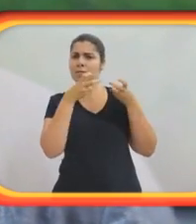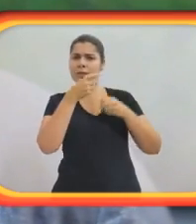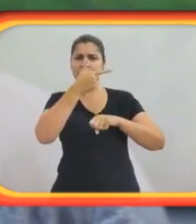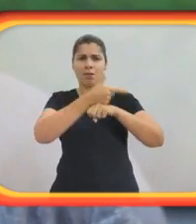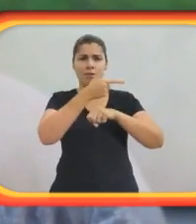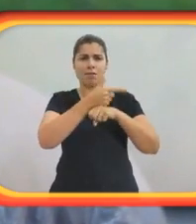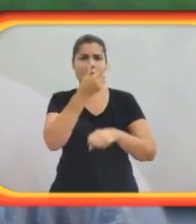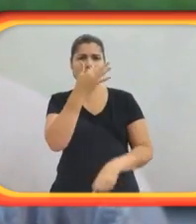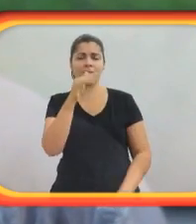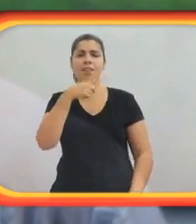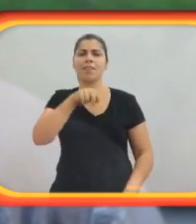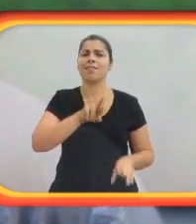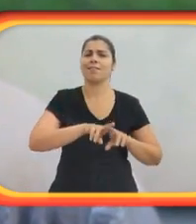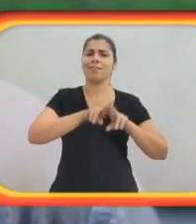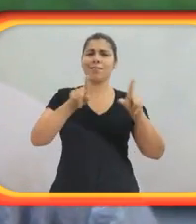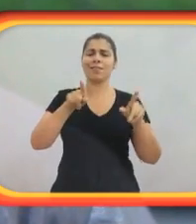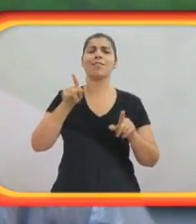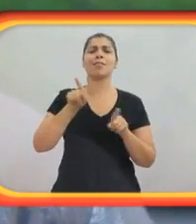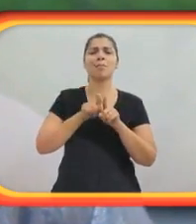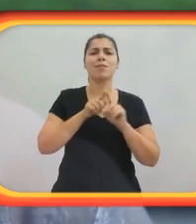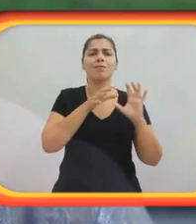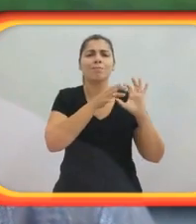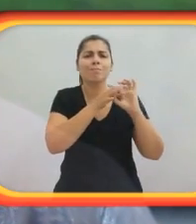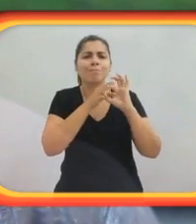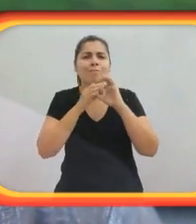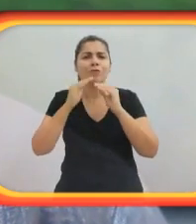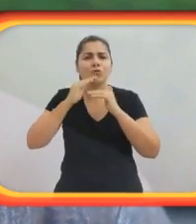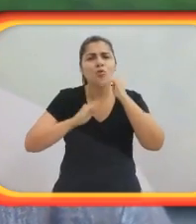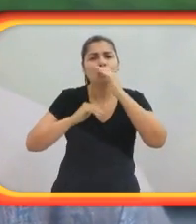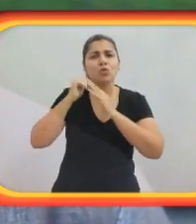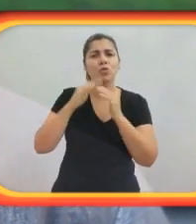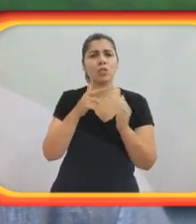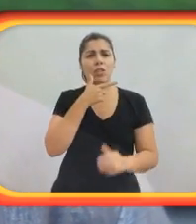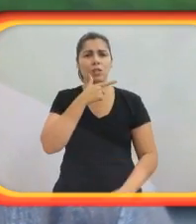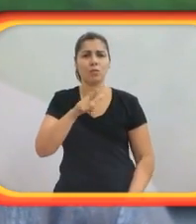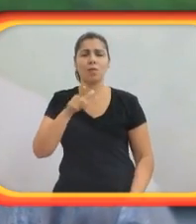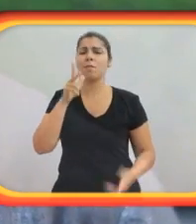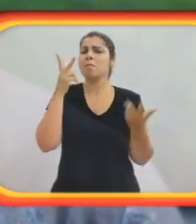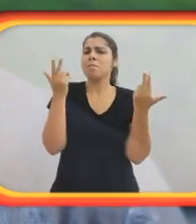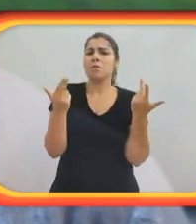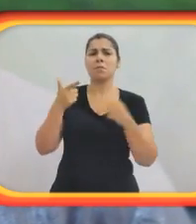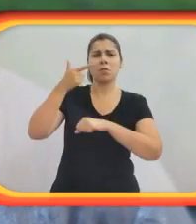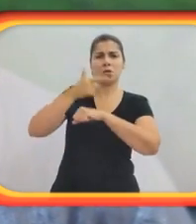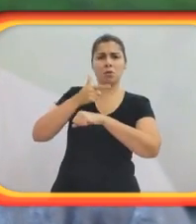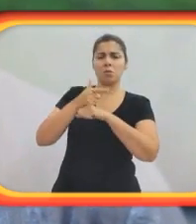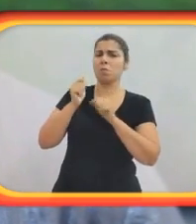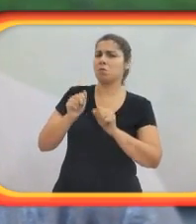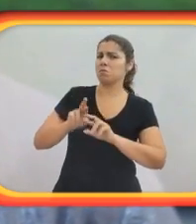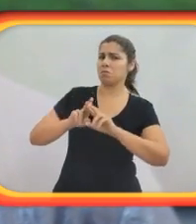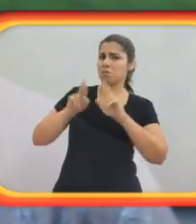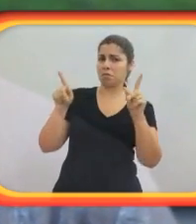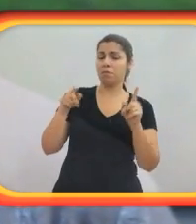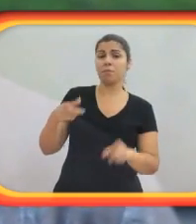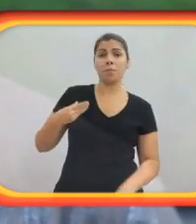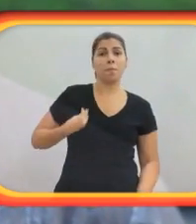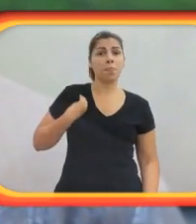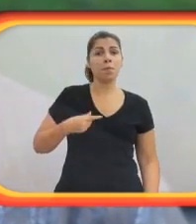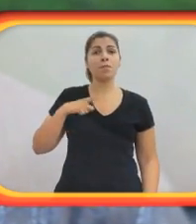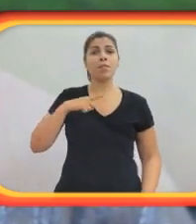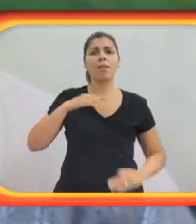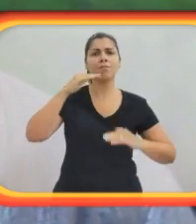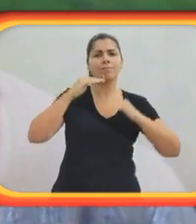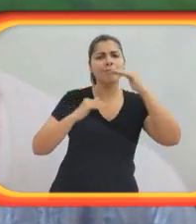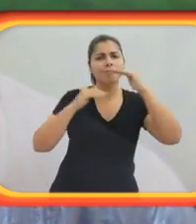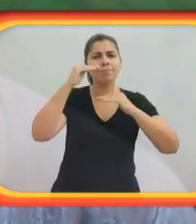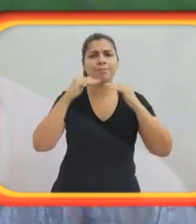E por conta disso, acabou se tornando bem localizada. Se observarmos os léxicos na França, eles são diferentes.